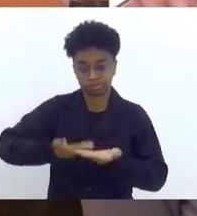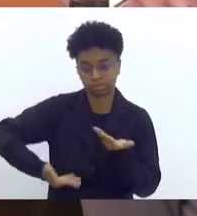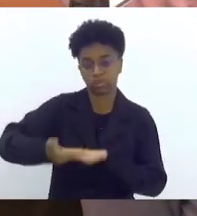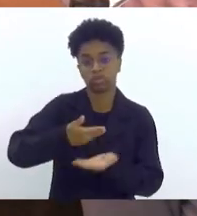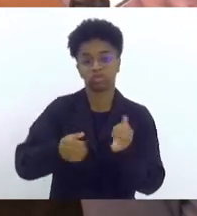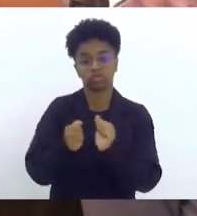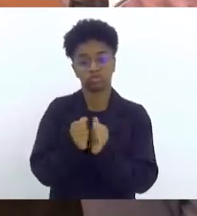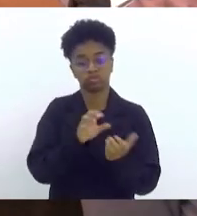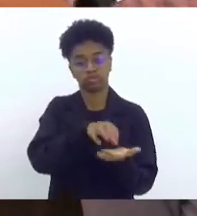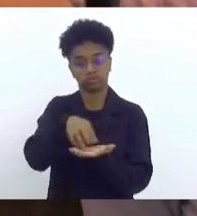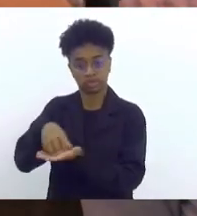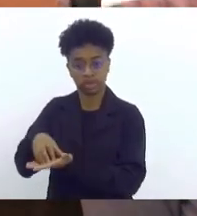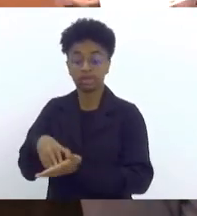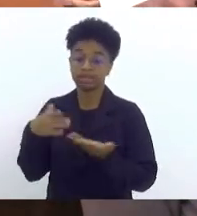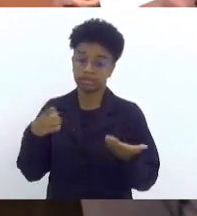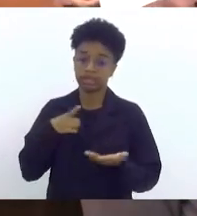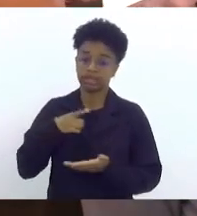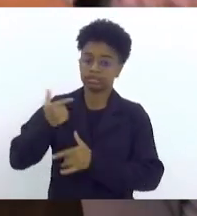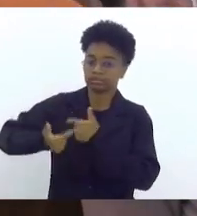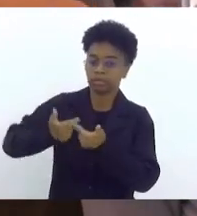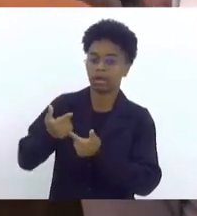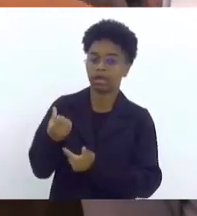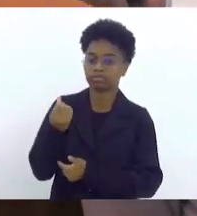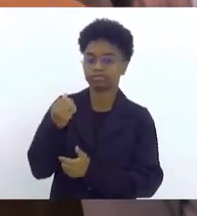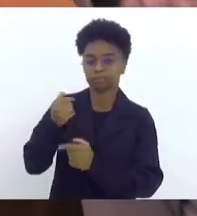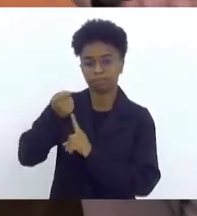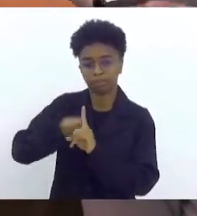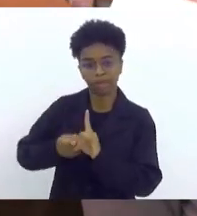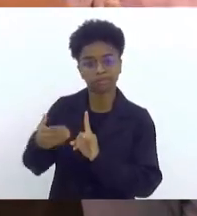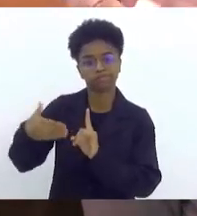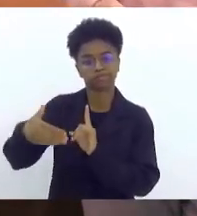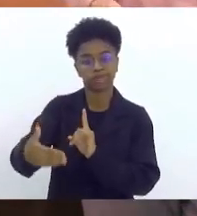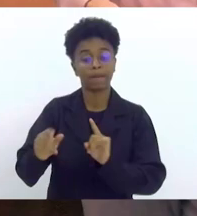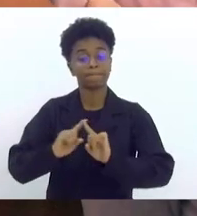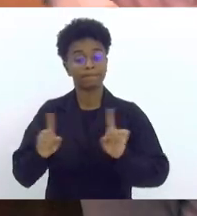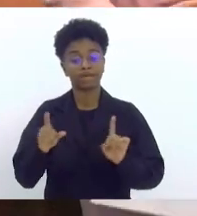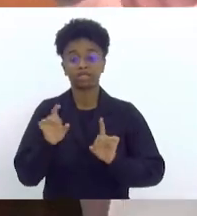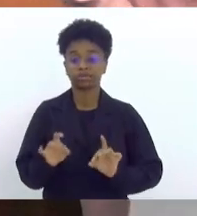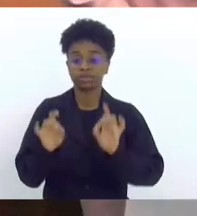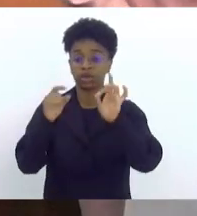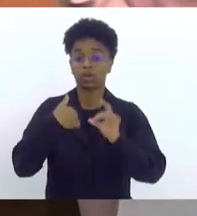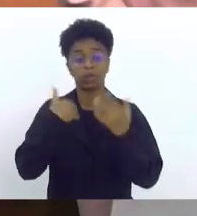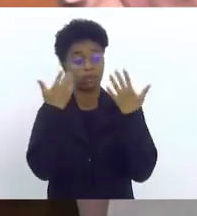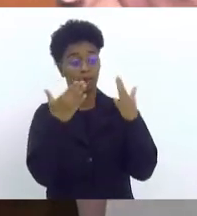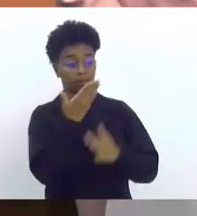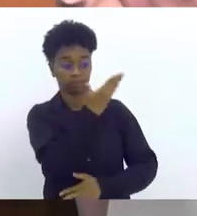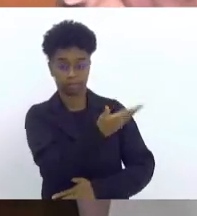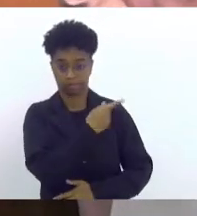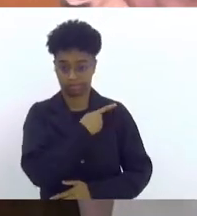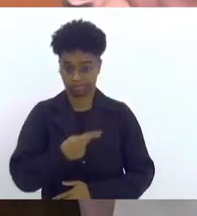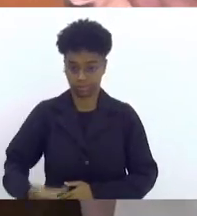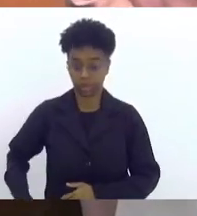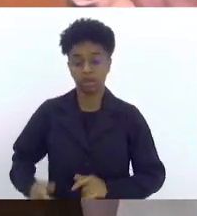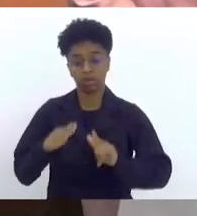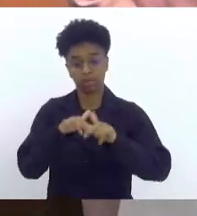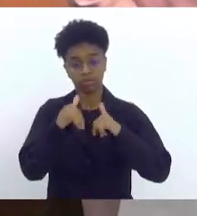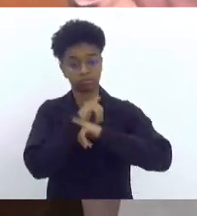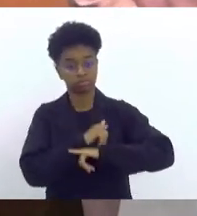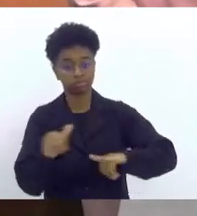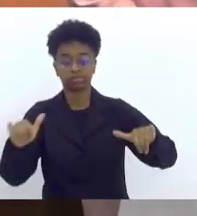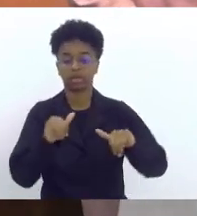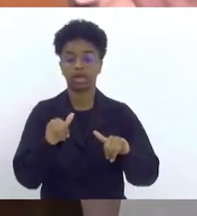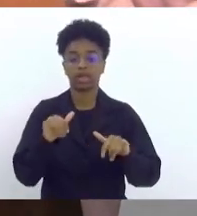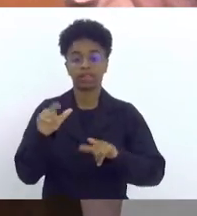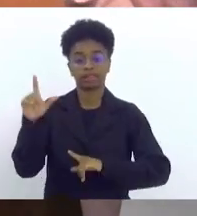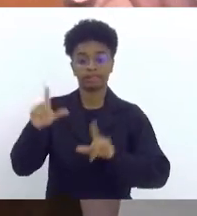frente nesses próximos seis meses, mas o que me traz aqui em especial é parabenizar a vossa excelência, presidente, pelas declarações que fez a